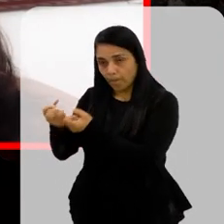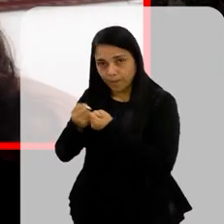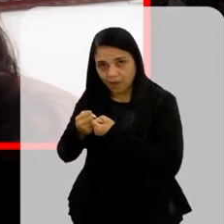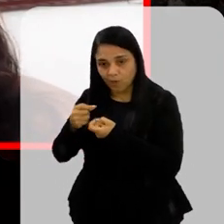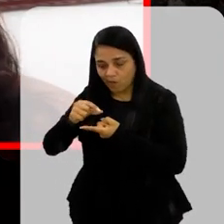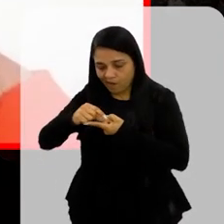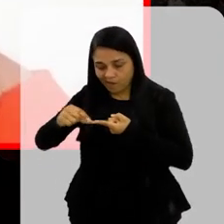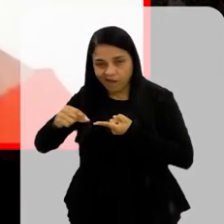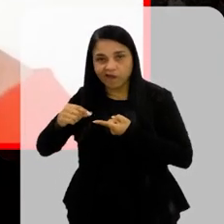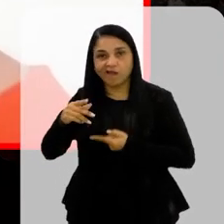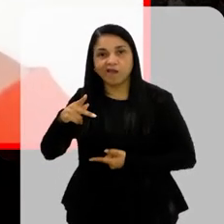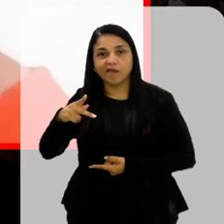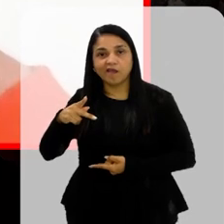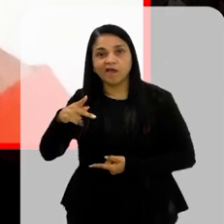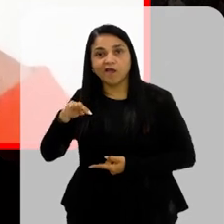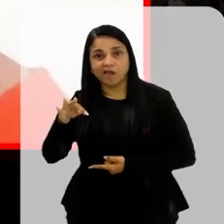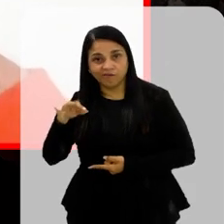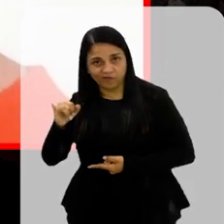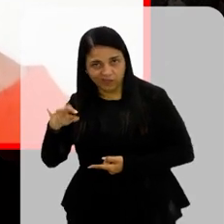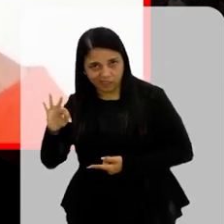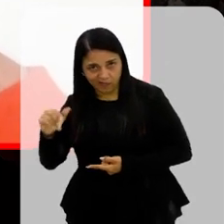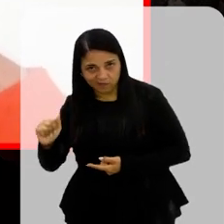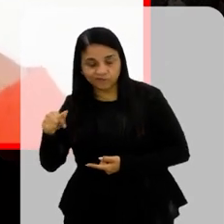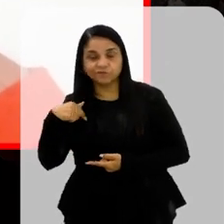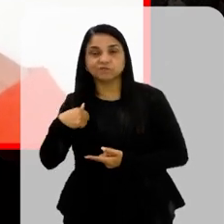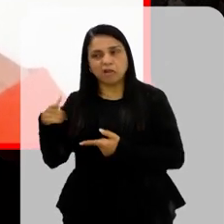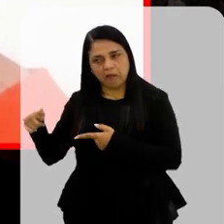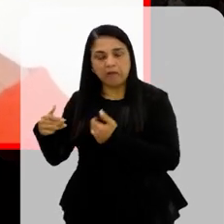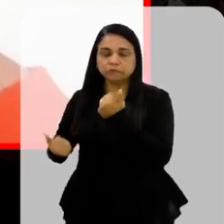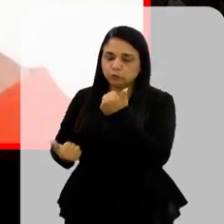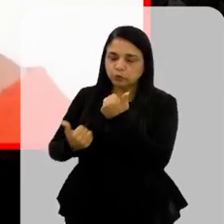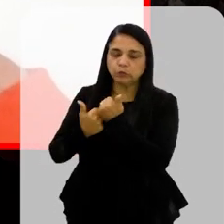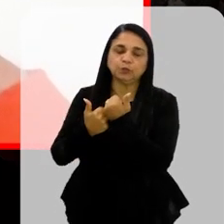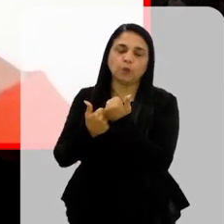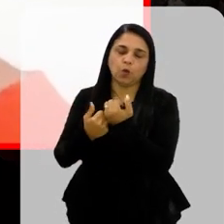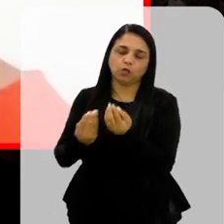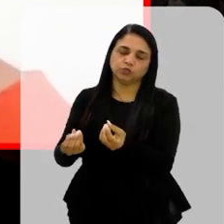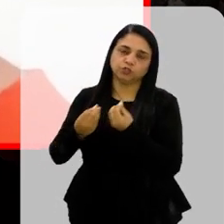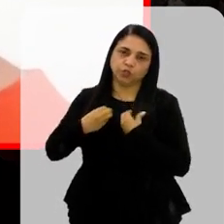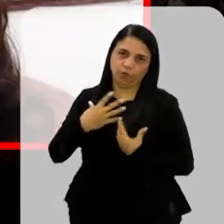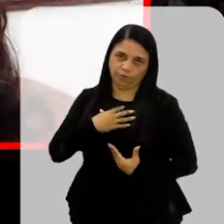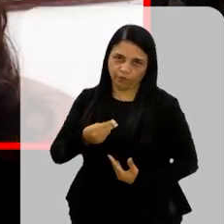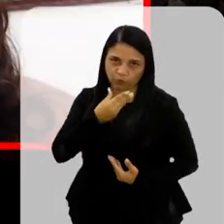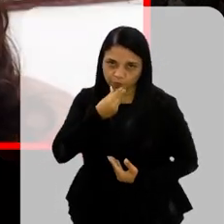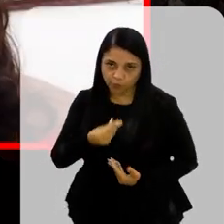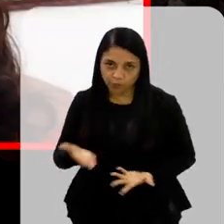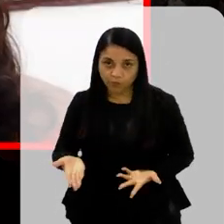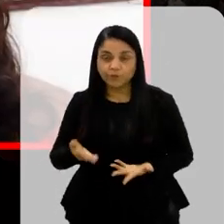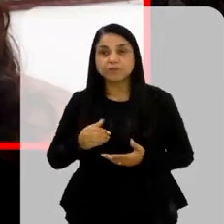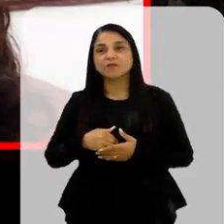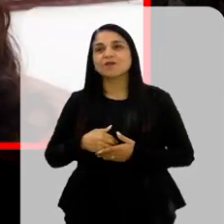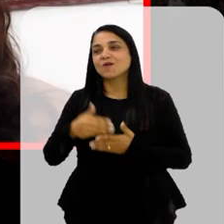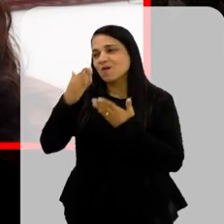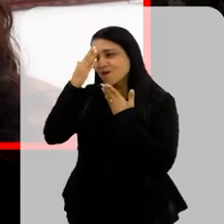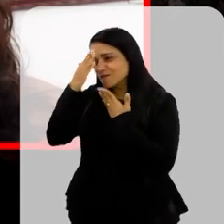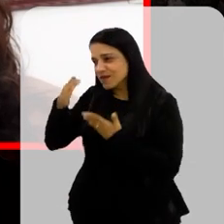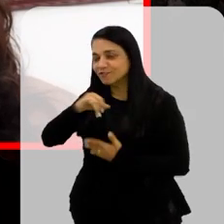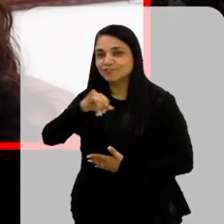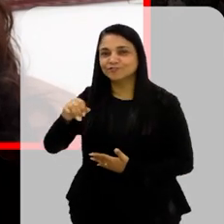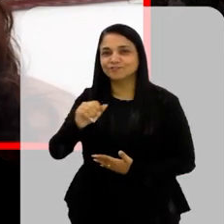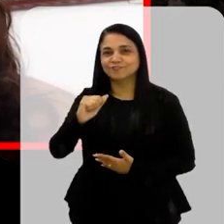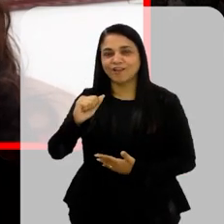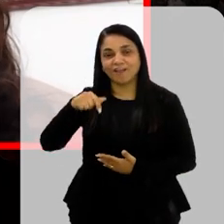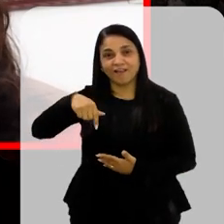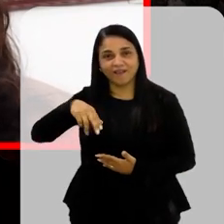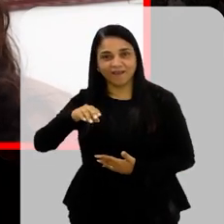fitas E aí tive todo o suporte Lá No local E aí Jaqueline Muito obrigado Pela